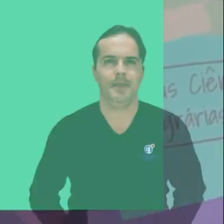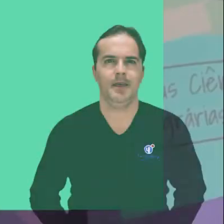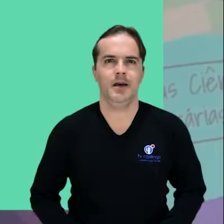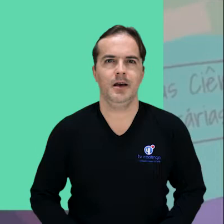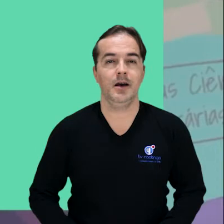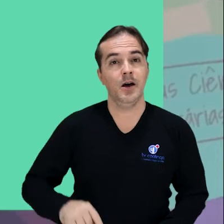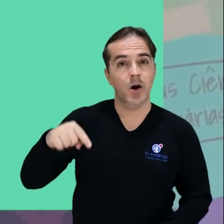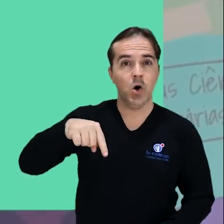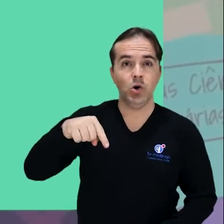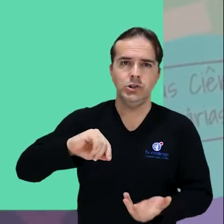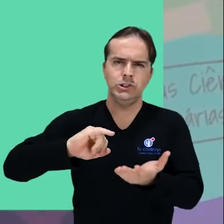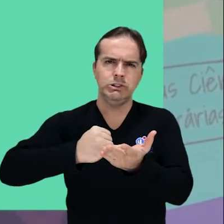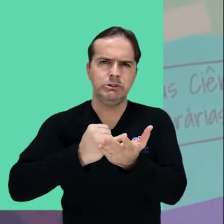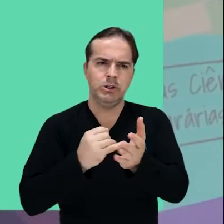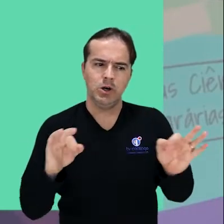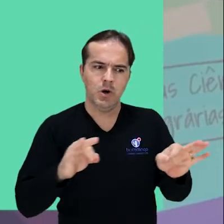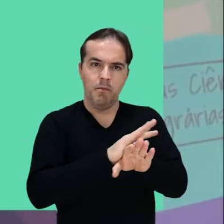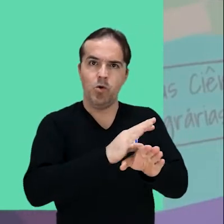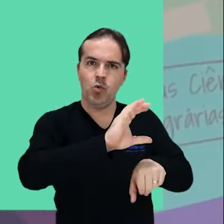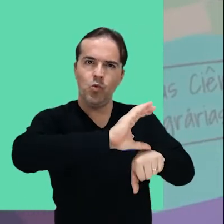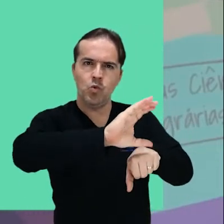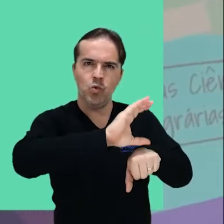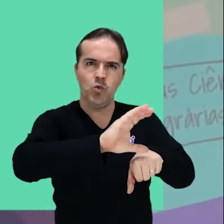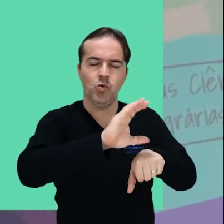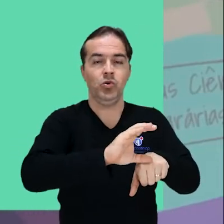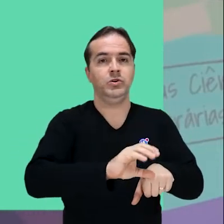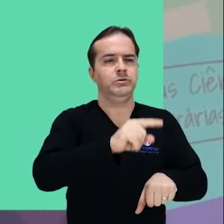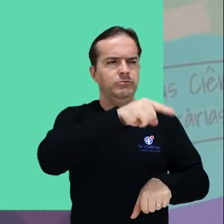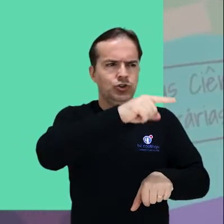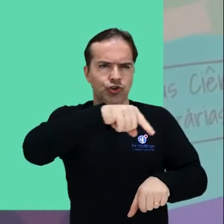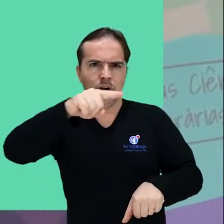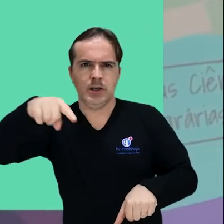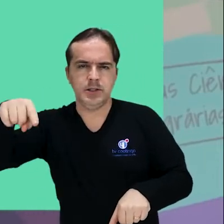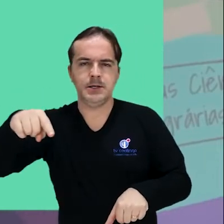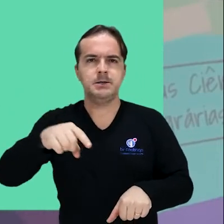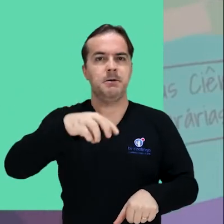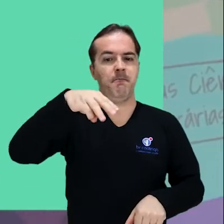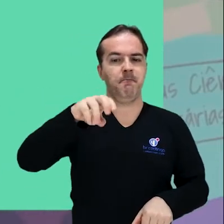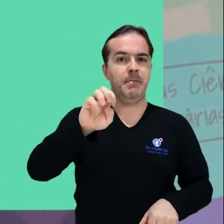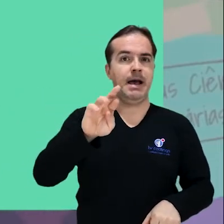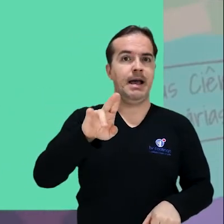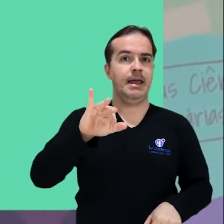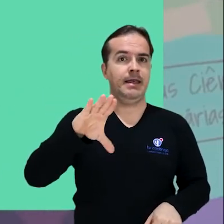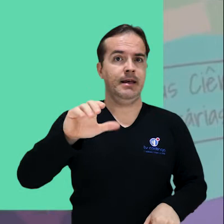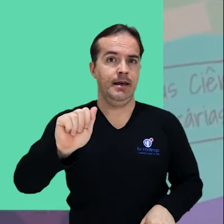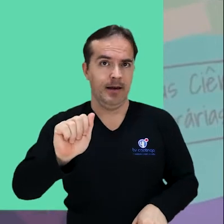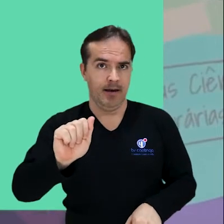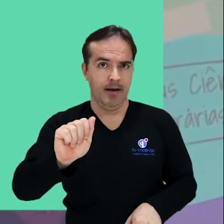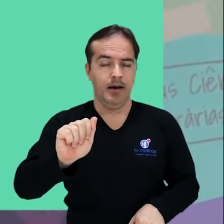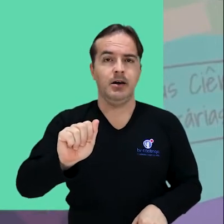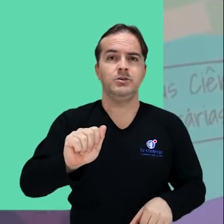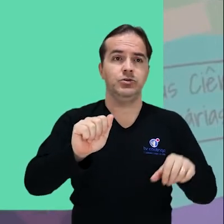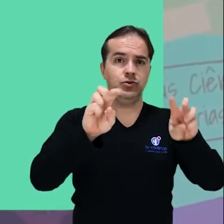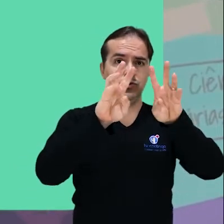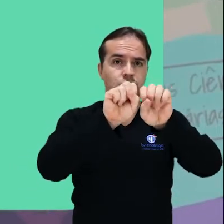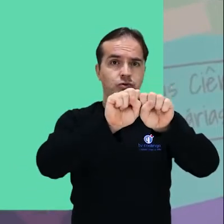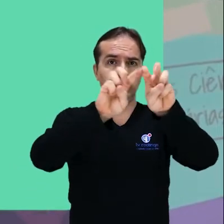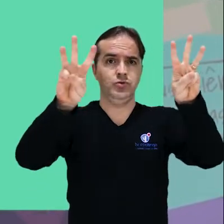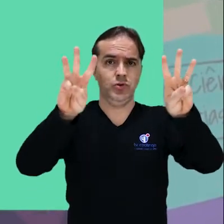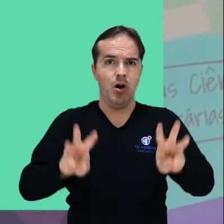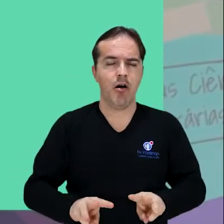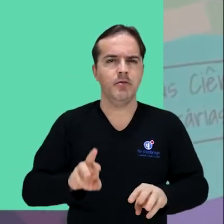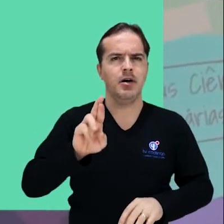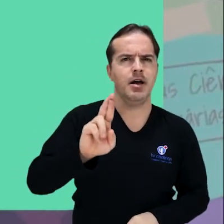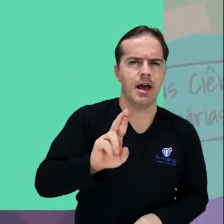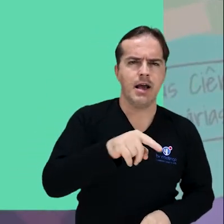Terminam hoje as inscrições para o curso Estatística Paramétrica e Não Paramétrica com o uso do software R.